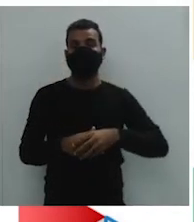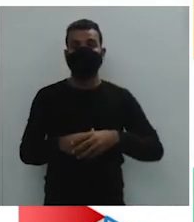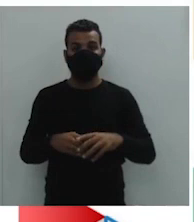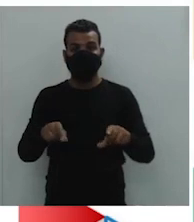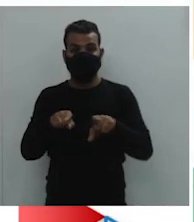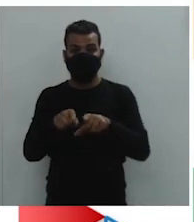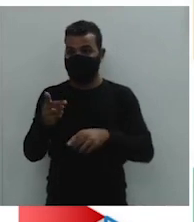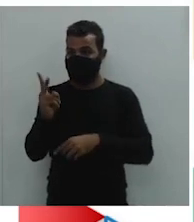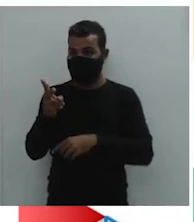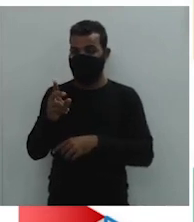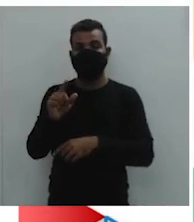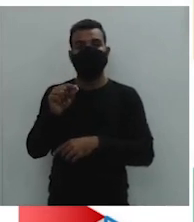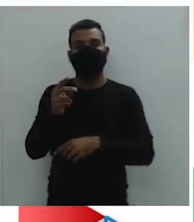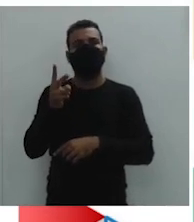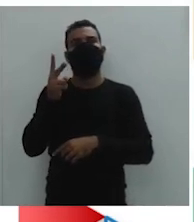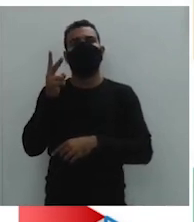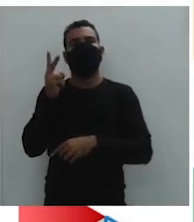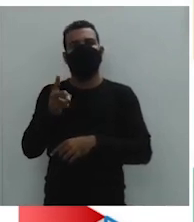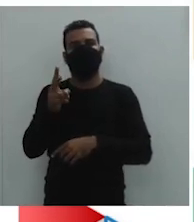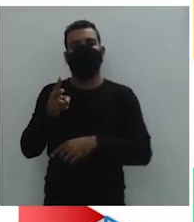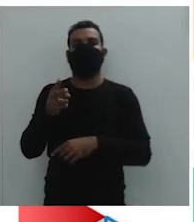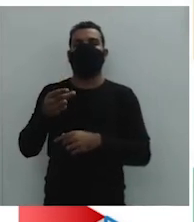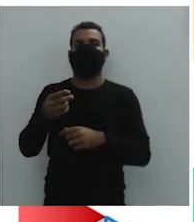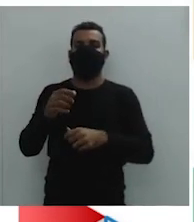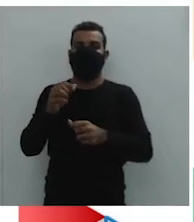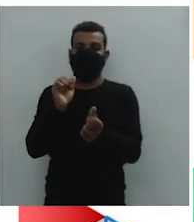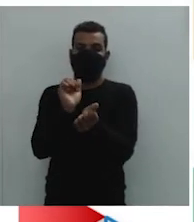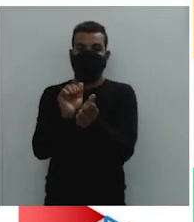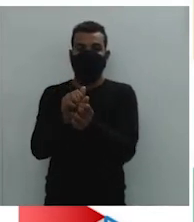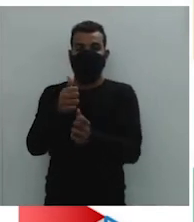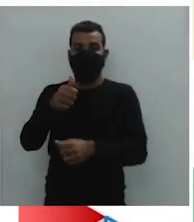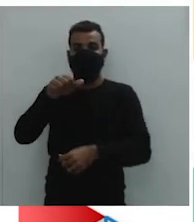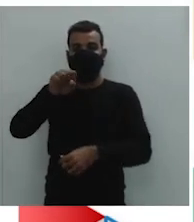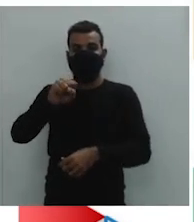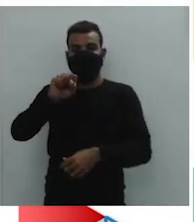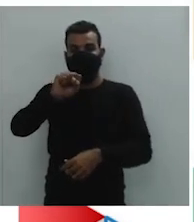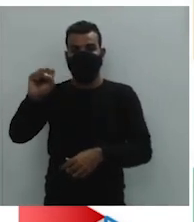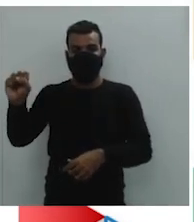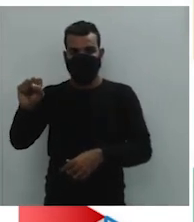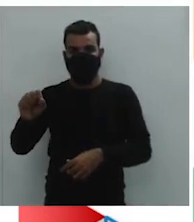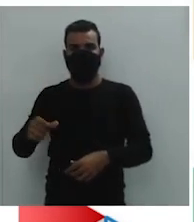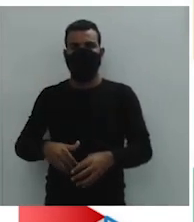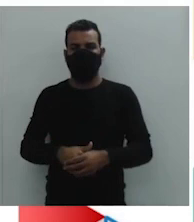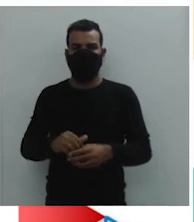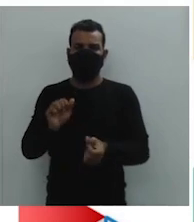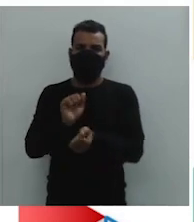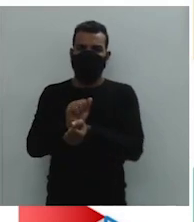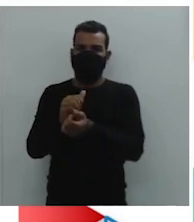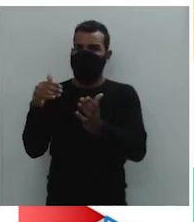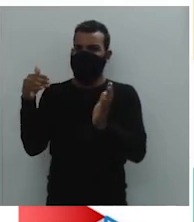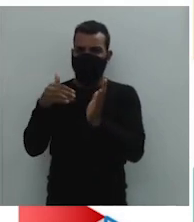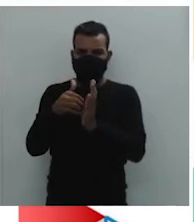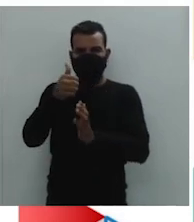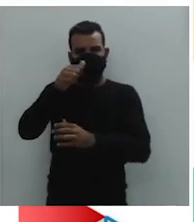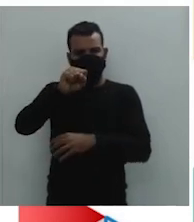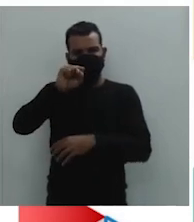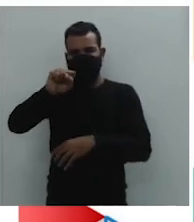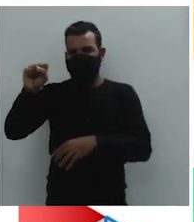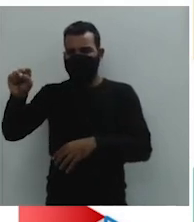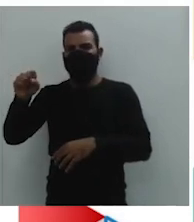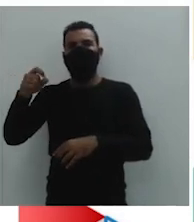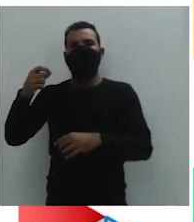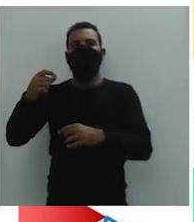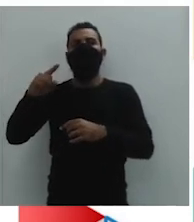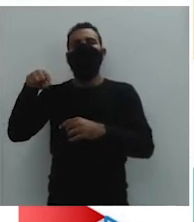manteve-se a continuação da escravidão até 1888, substituída pelo